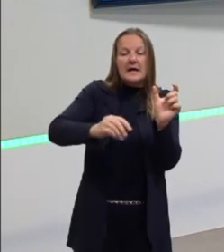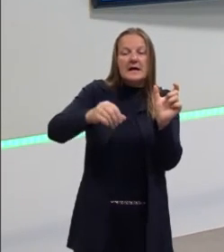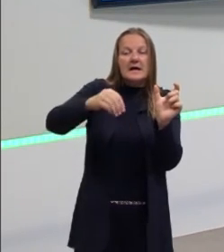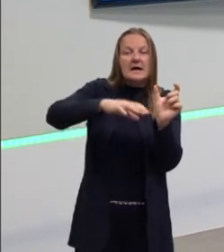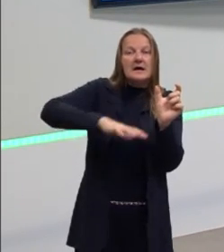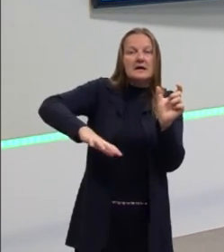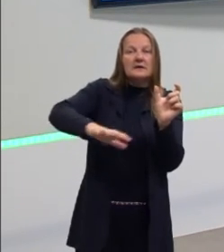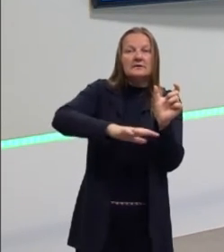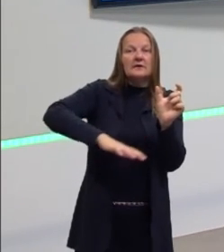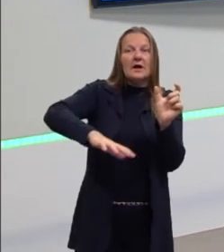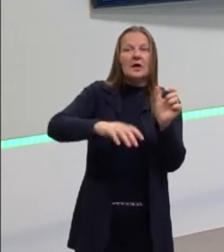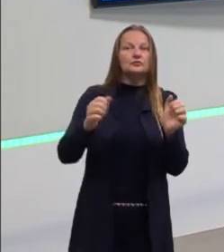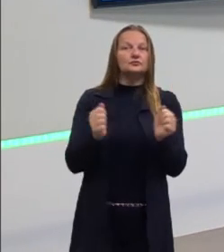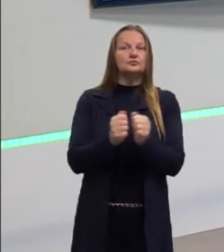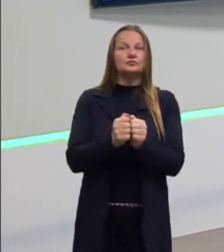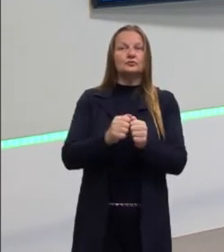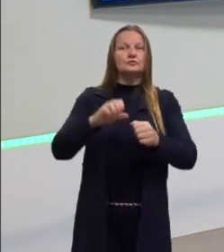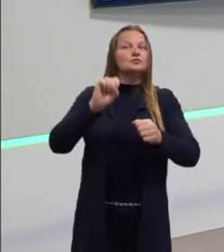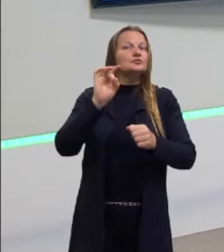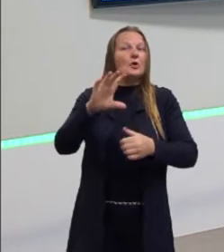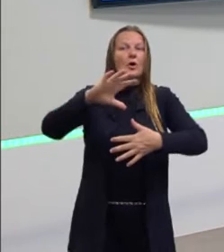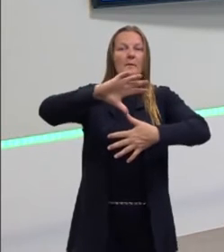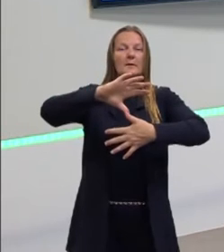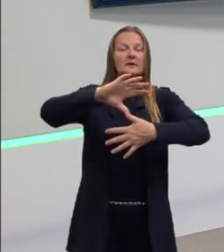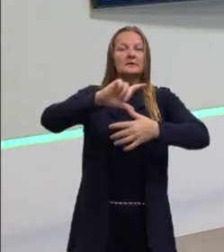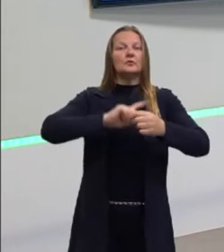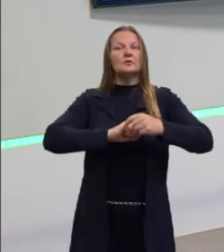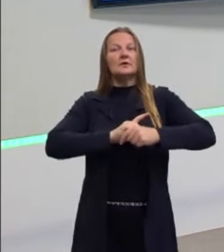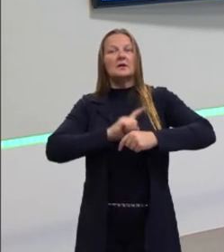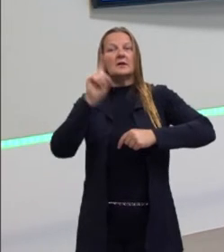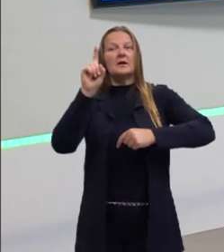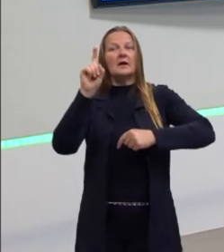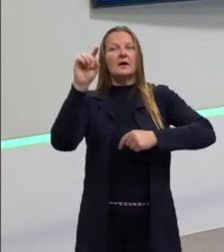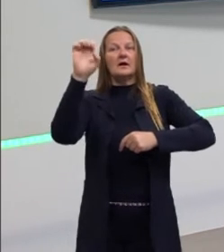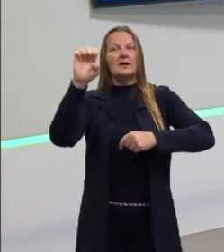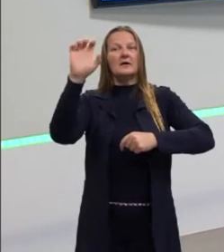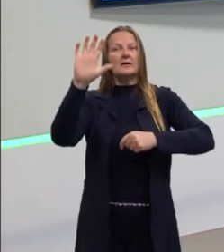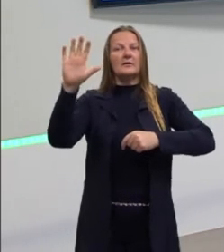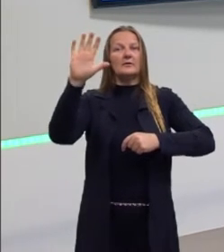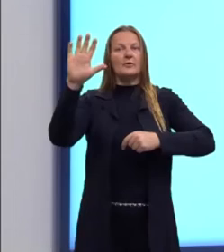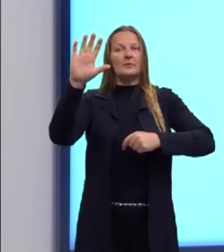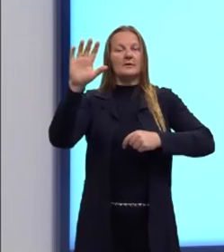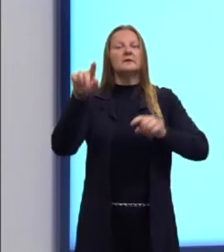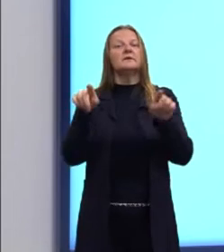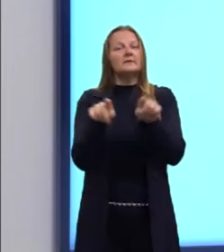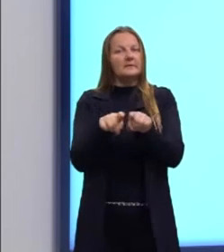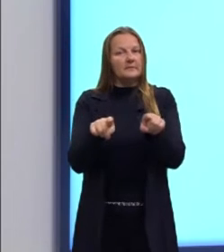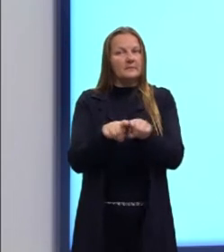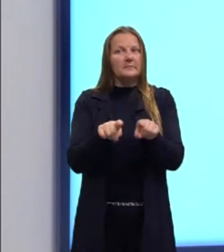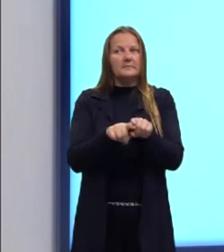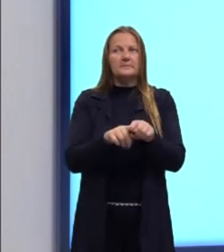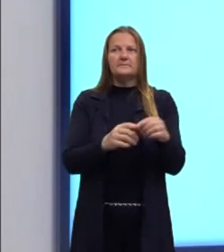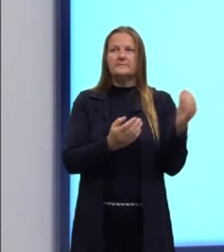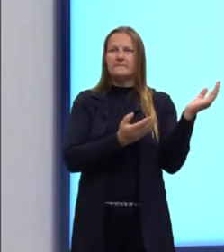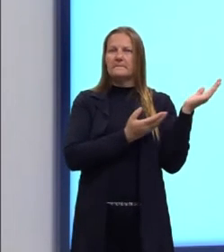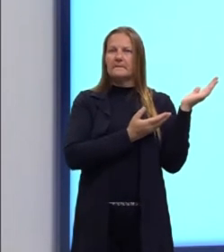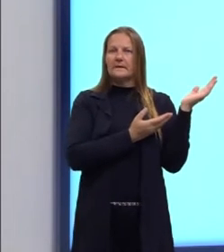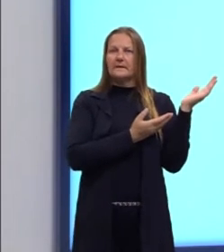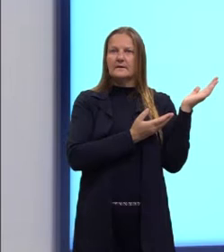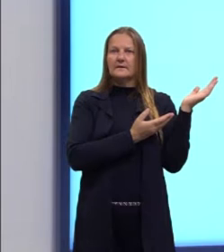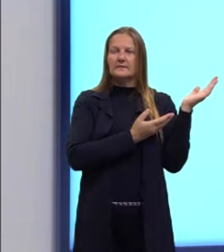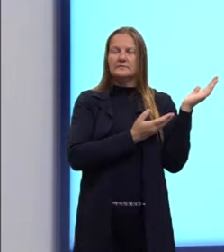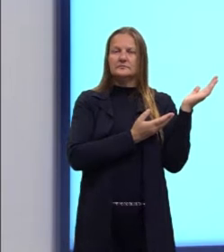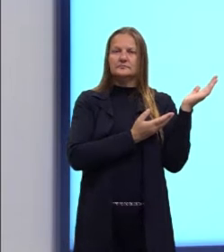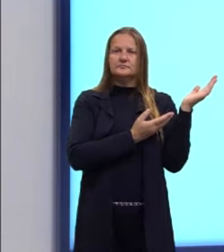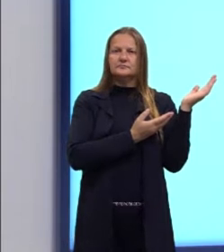somente na América, porque nós temos aqui na Europa também, ou